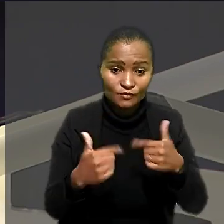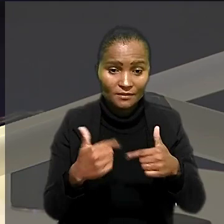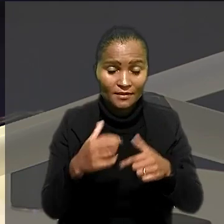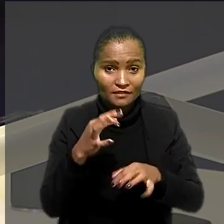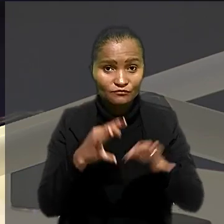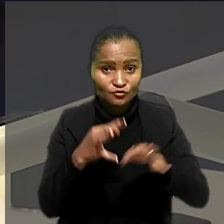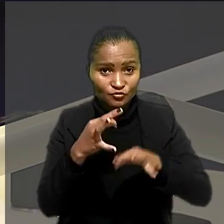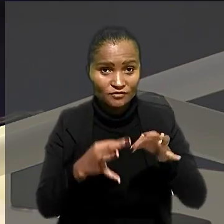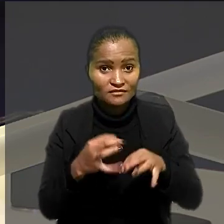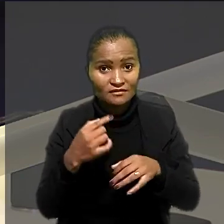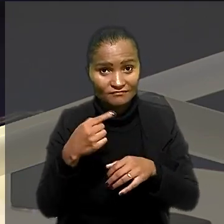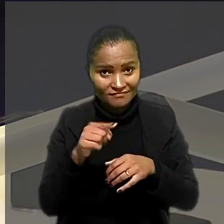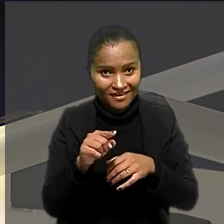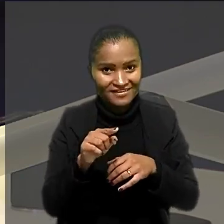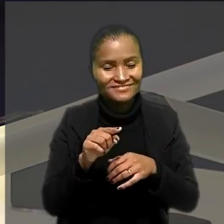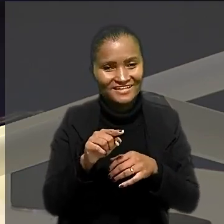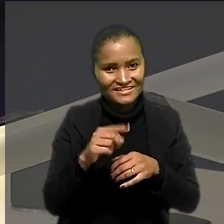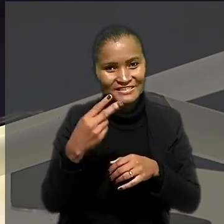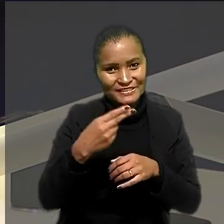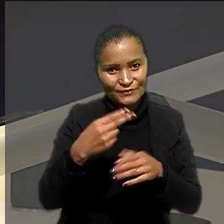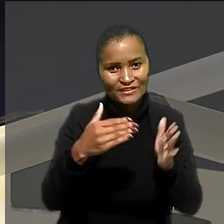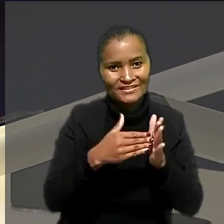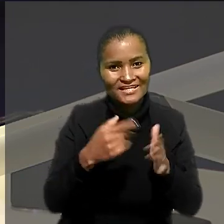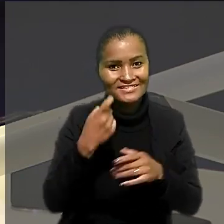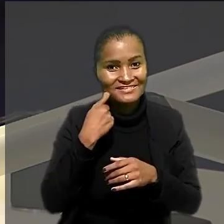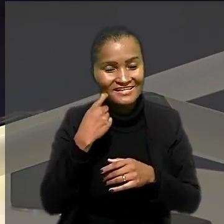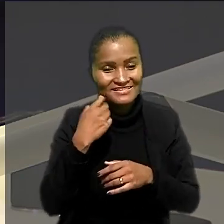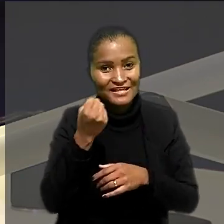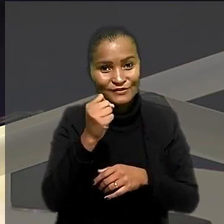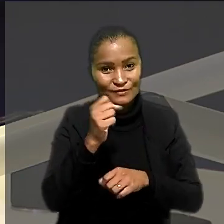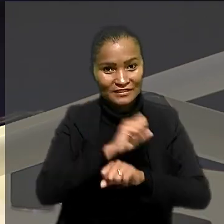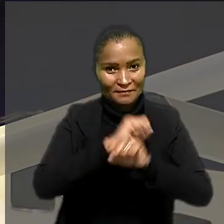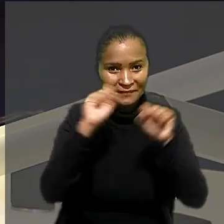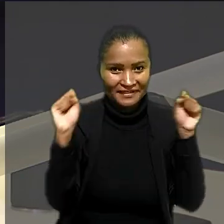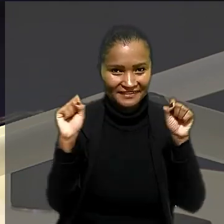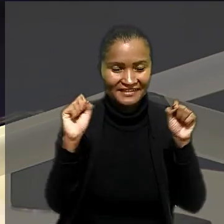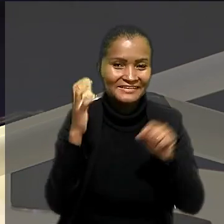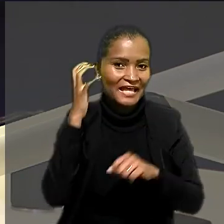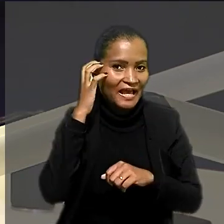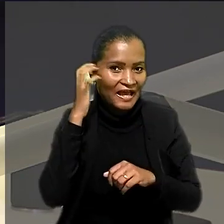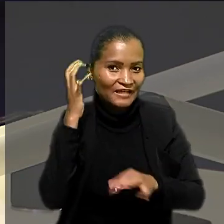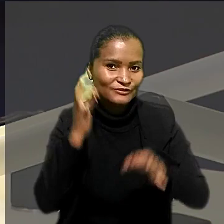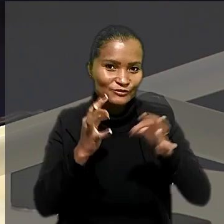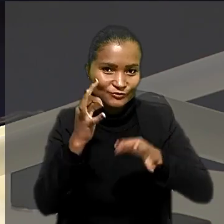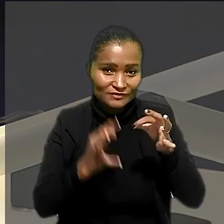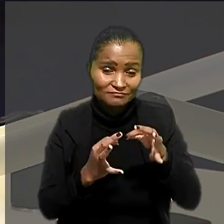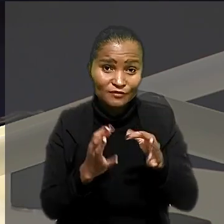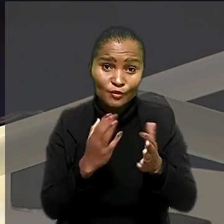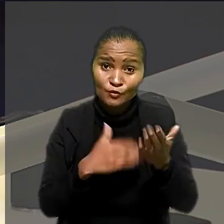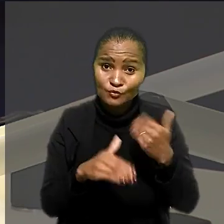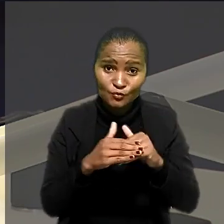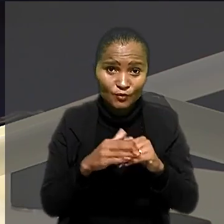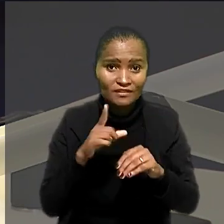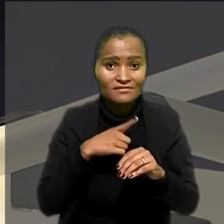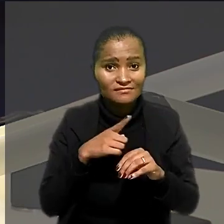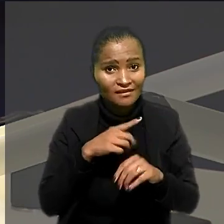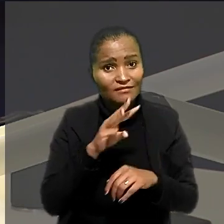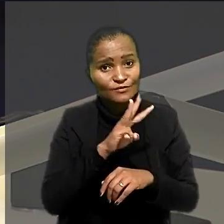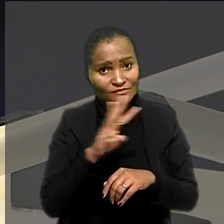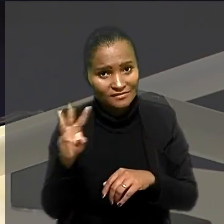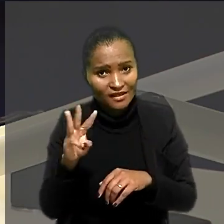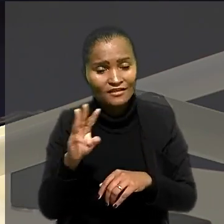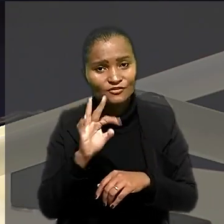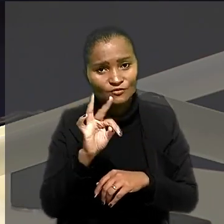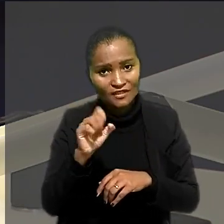Trabalho e Justiça vai ao ar de segunda a sexta-feira, às 8 horas da manhã, na Rádio Justiça. Todas as edições do programa estão disponíveis no